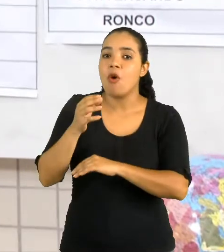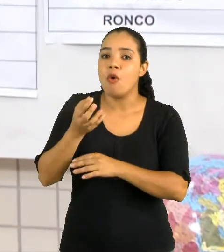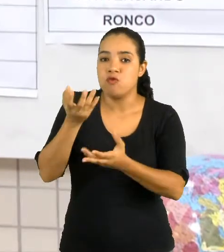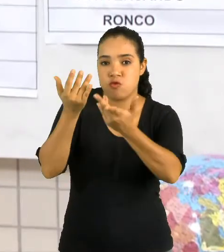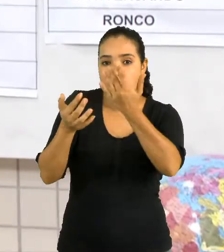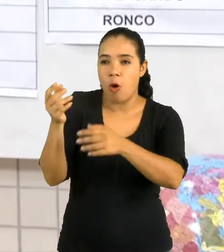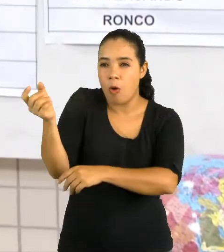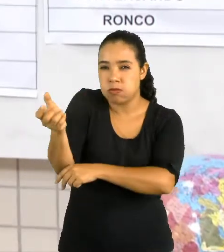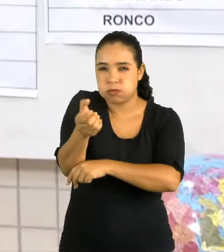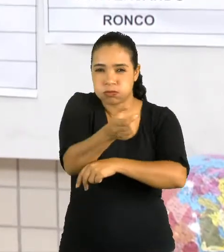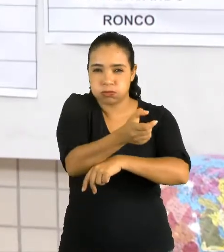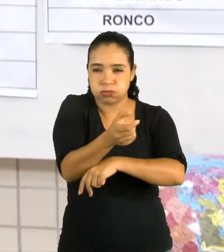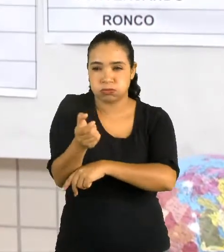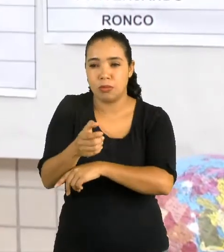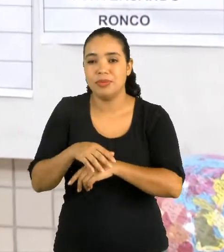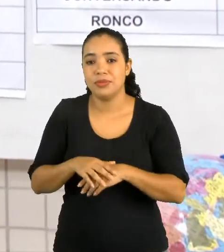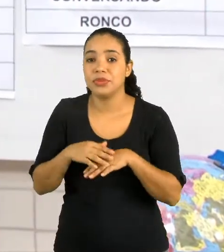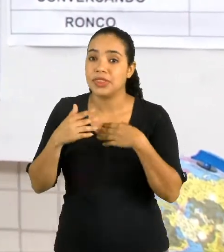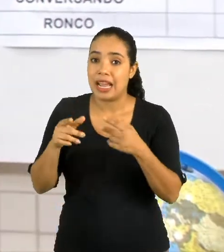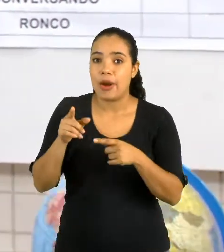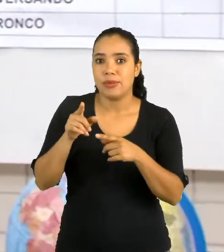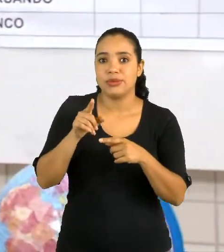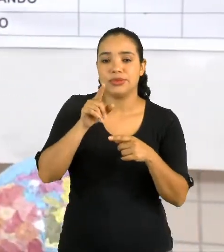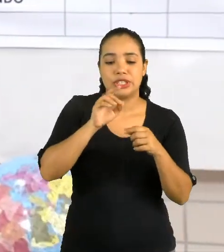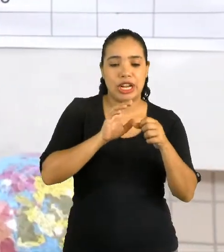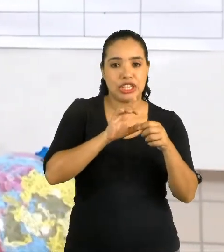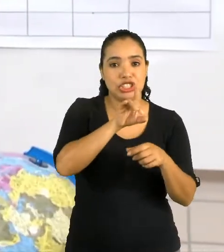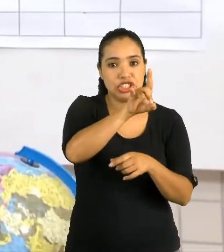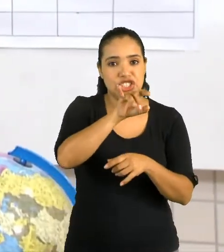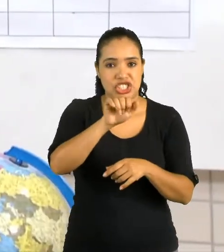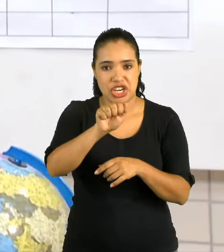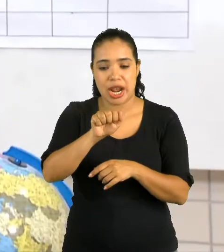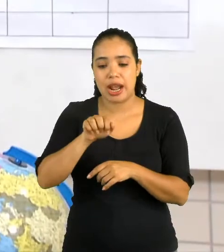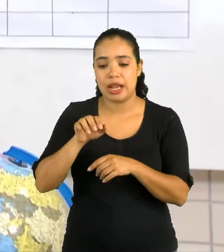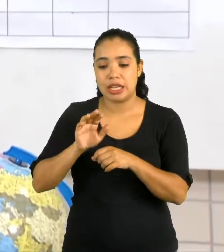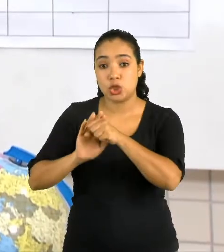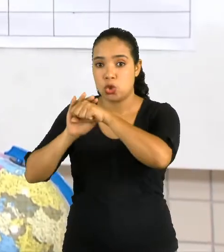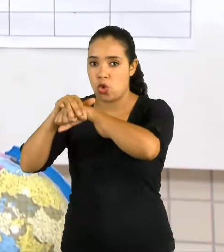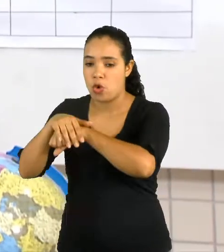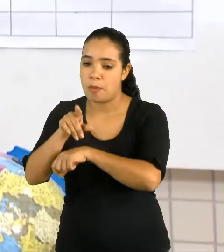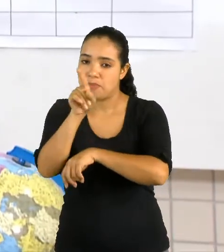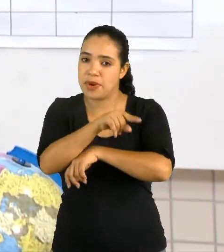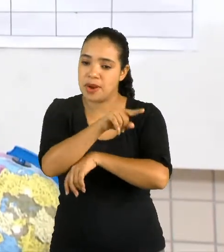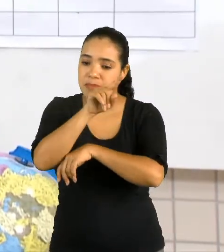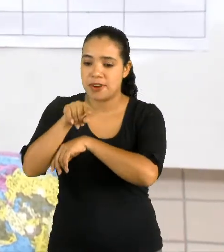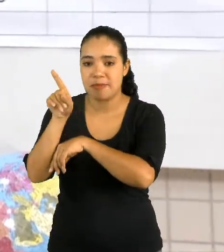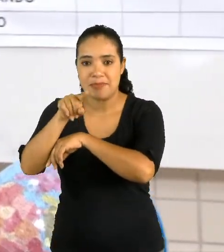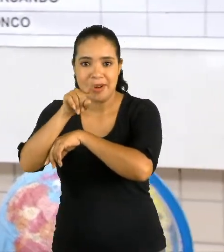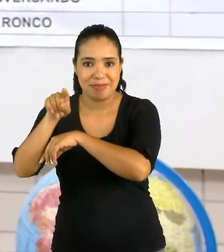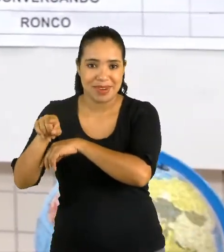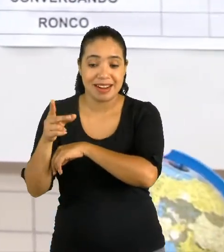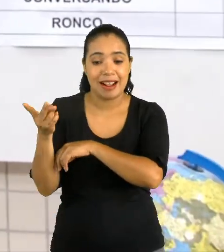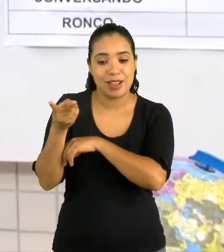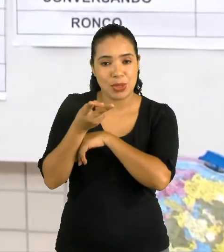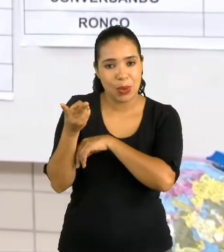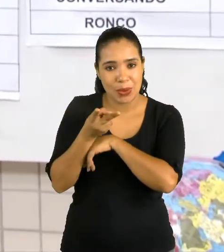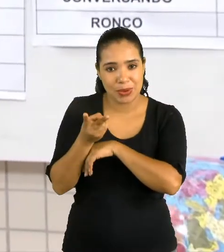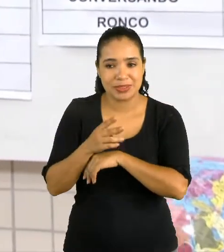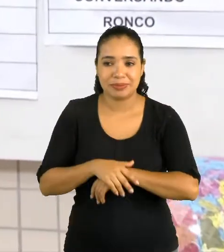vamos marcar ambos, está certo? Muito bem. Ambos.